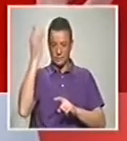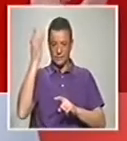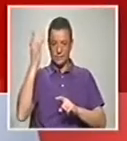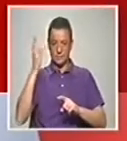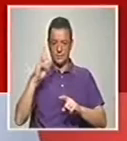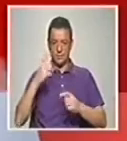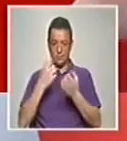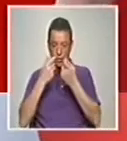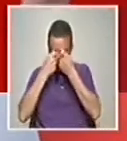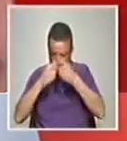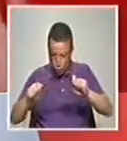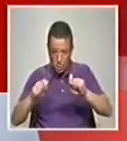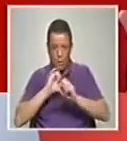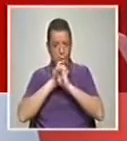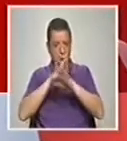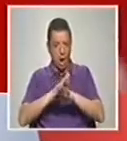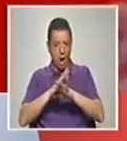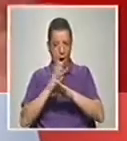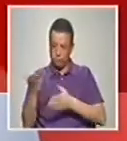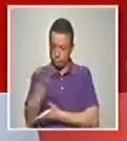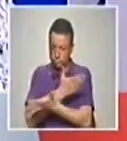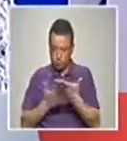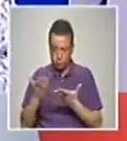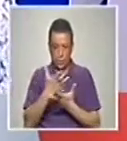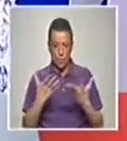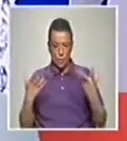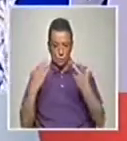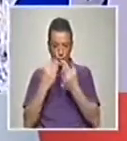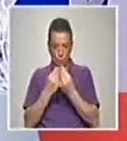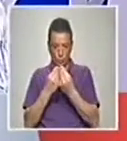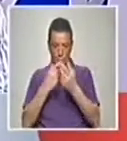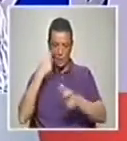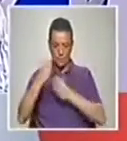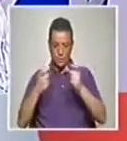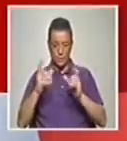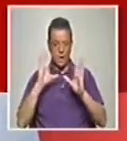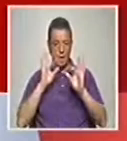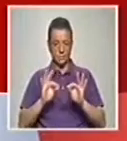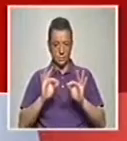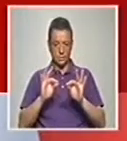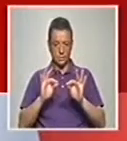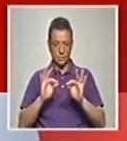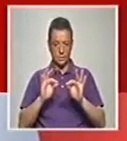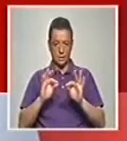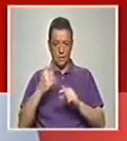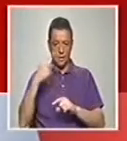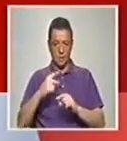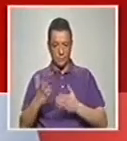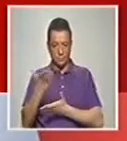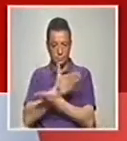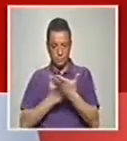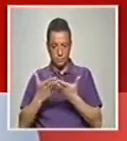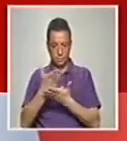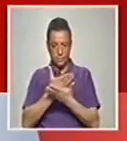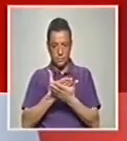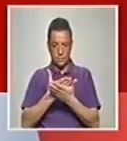costas onde se esconder, há uma relação muito próxima. Tudo é teatro e tudo é espetáculo. E o público faz parte disso, não é? E tem uma relação de 10 centímetros